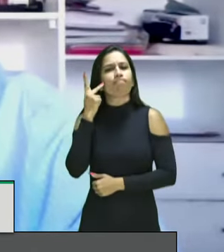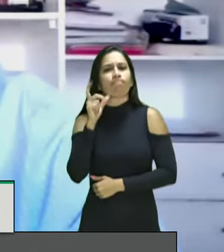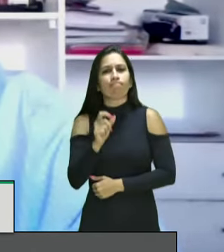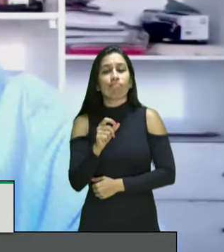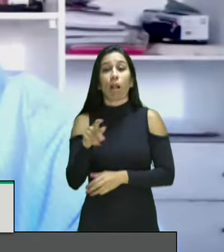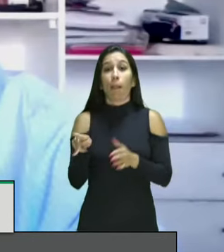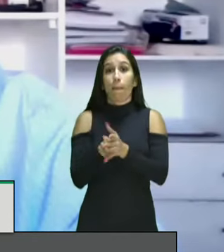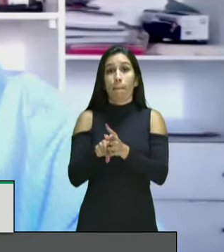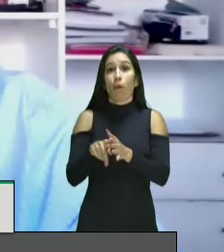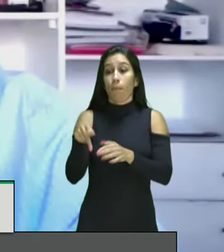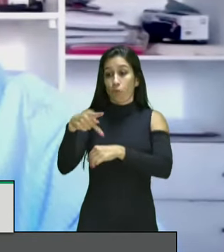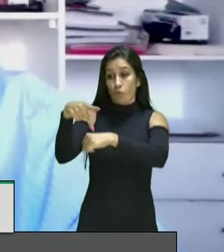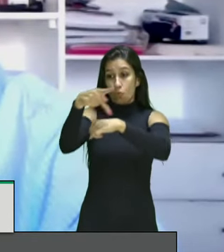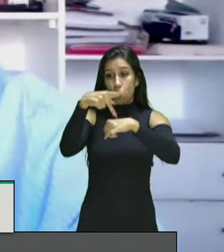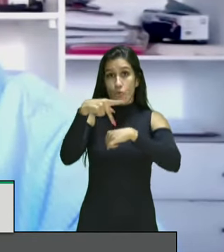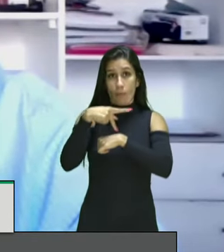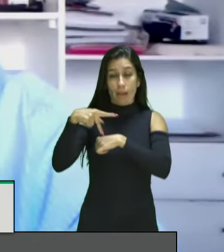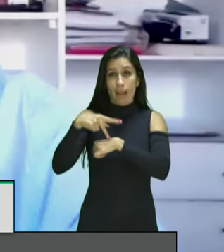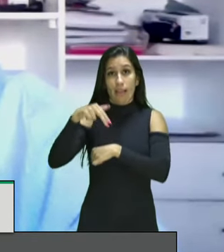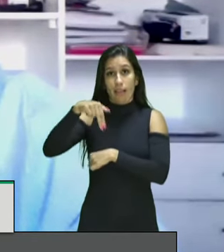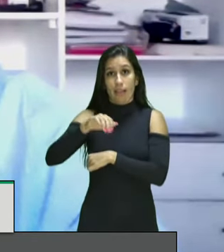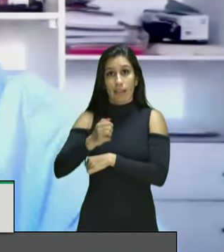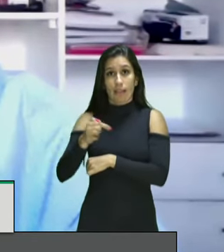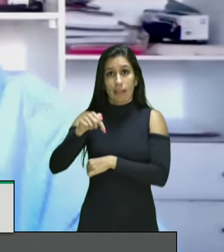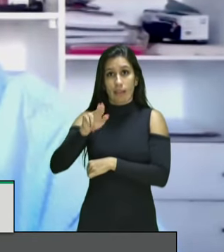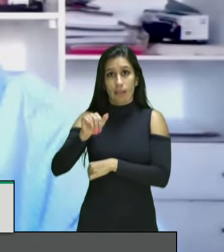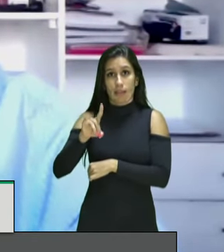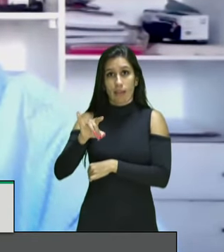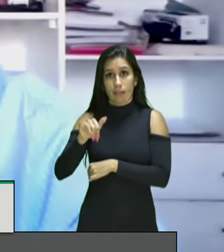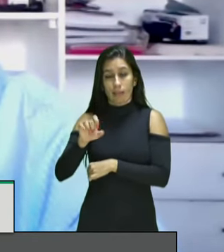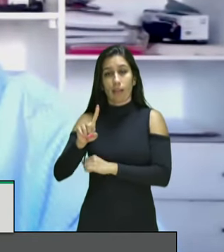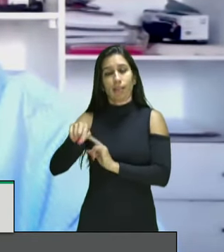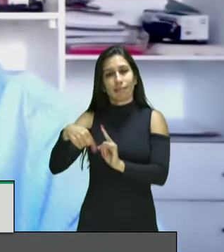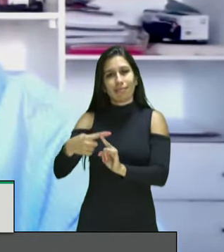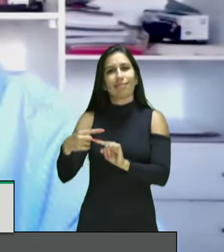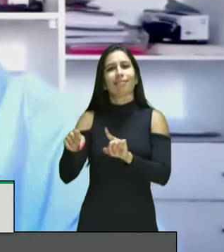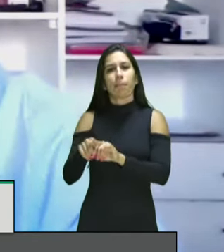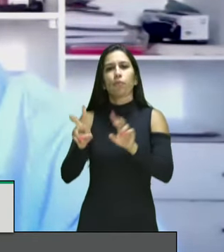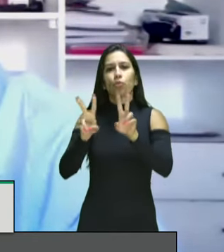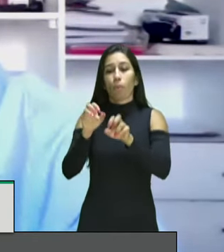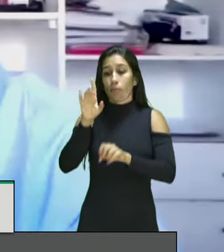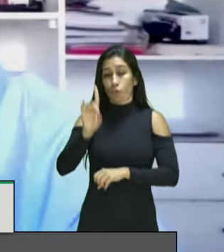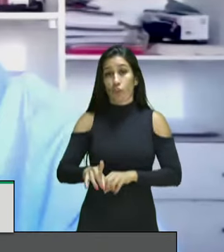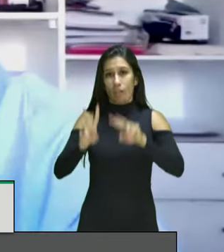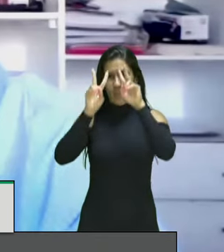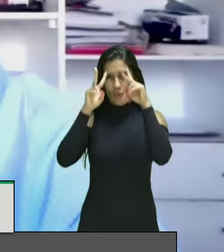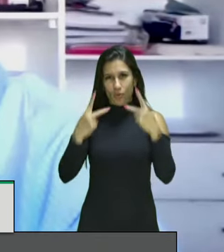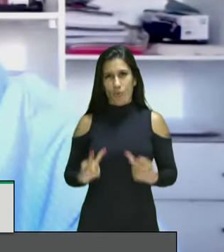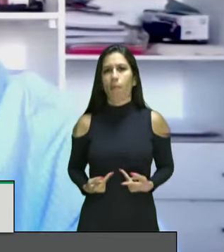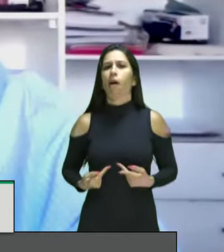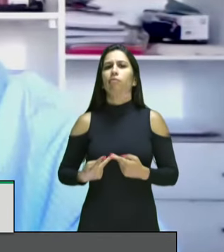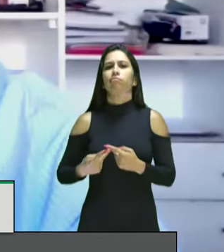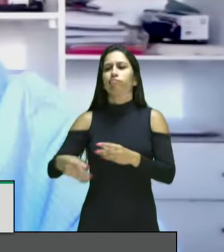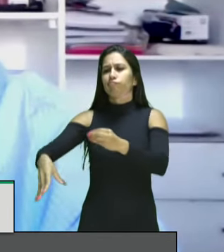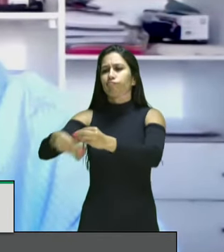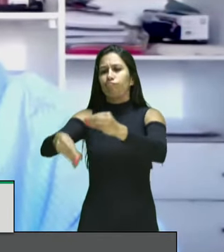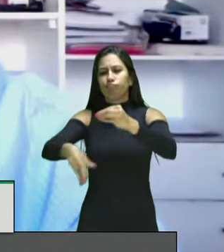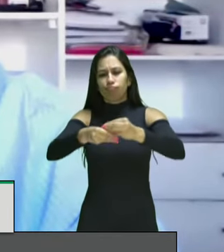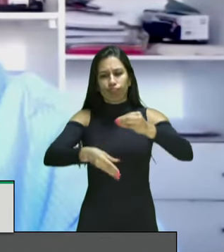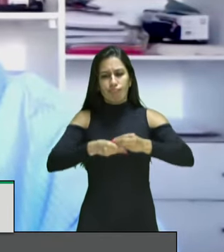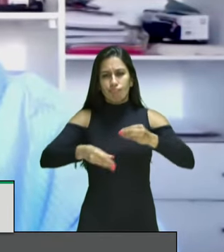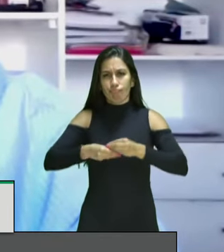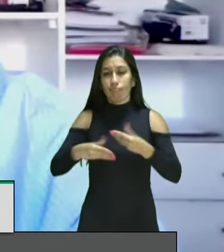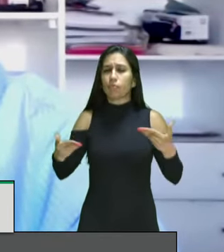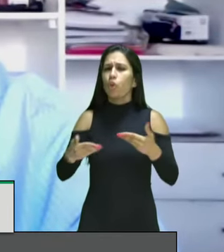países que compõem as Nações Unidas, quanto a situação de direitos humanos gerando um conjunto de recomendações. A audiência de